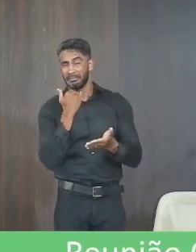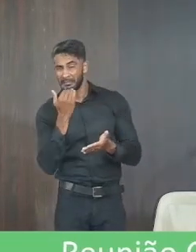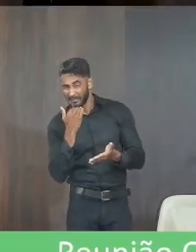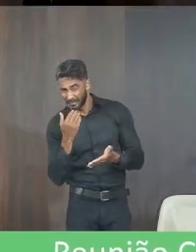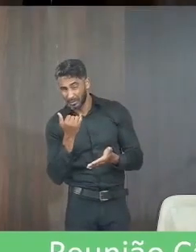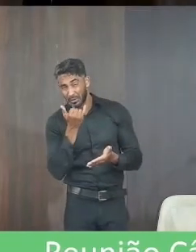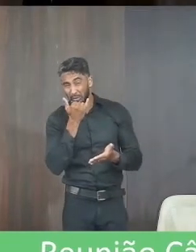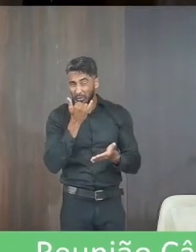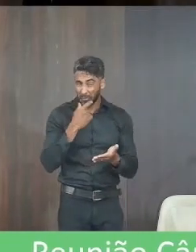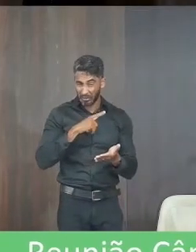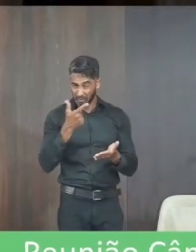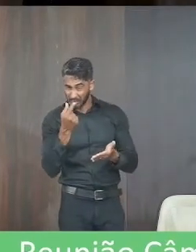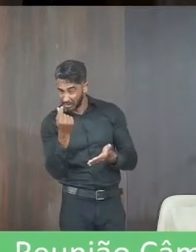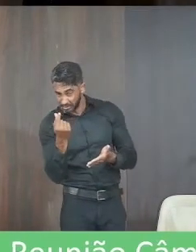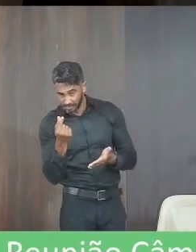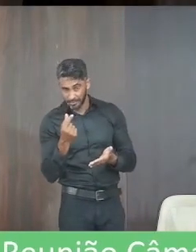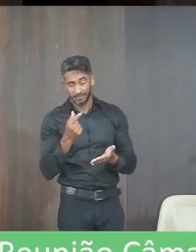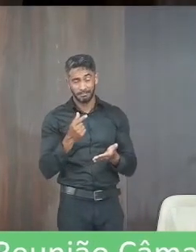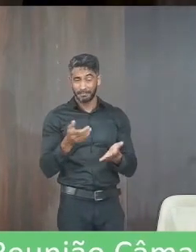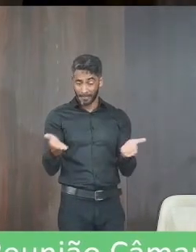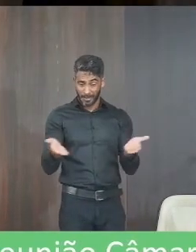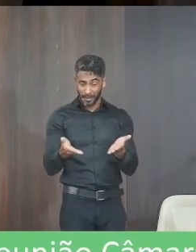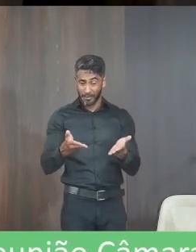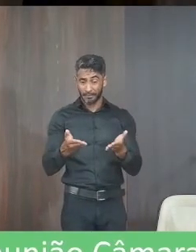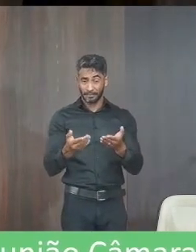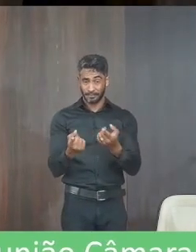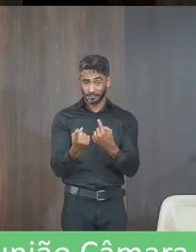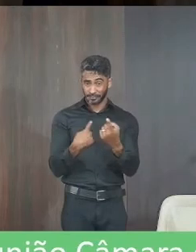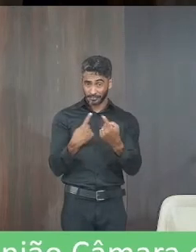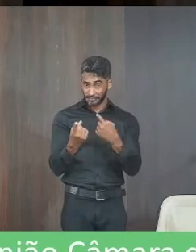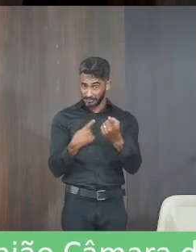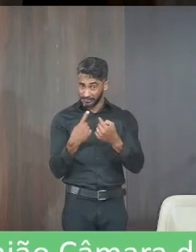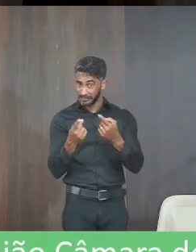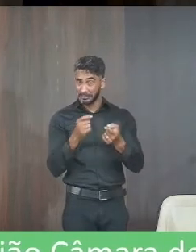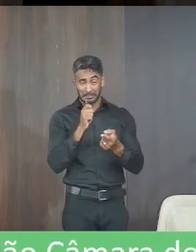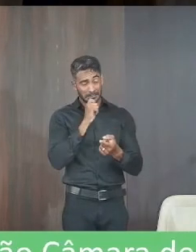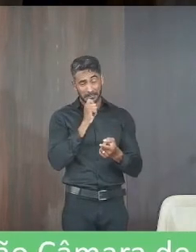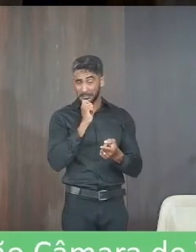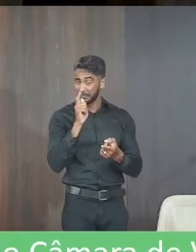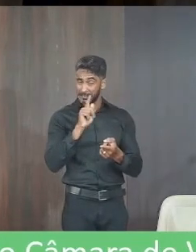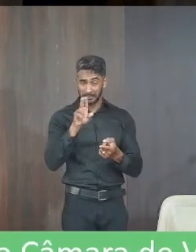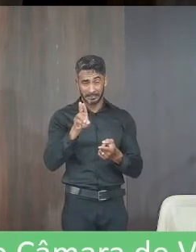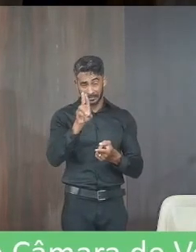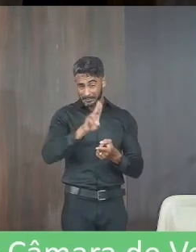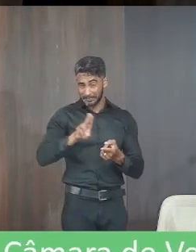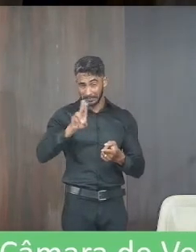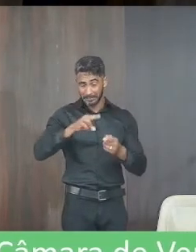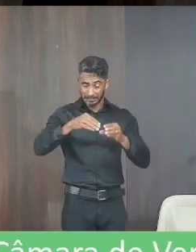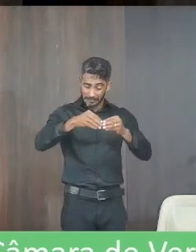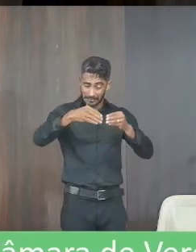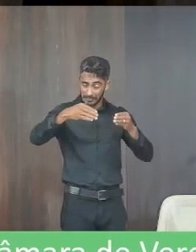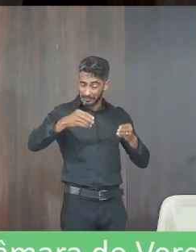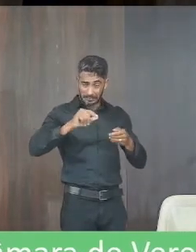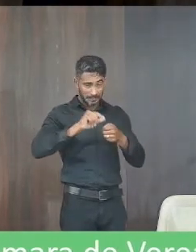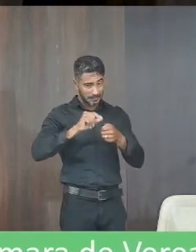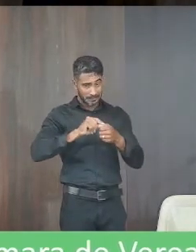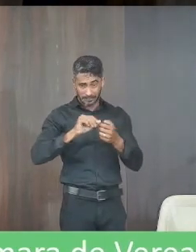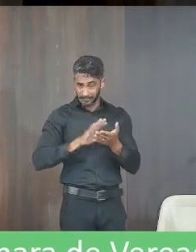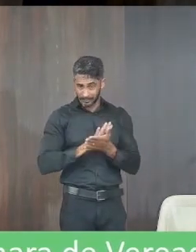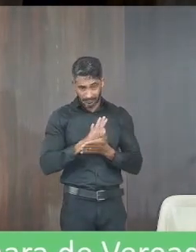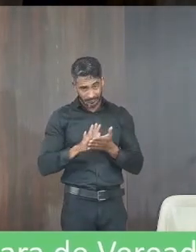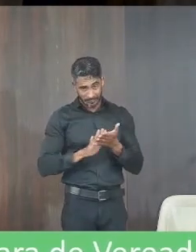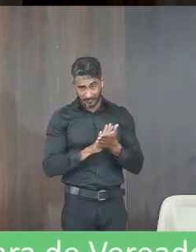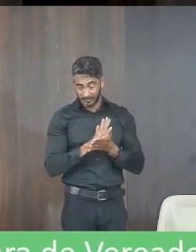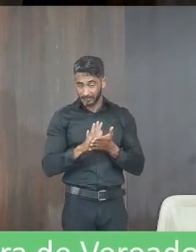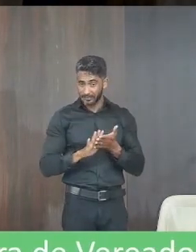e até hoje as ruas também que eu destinei emenda para ser cascalhada não foi ainda